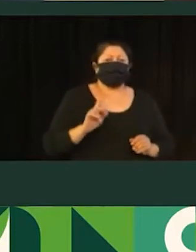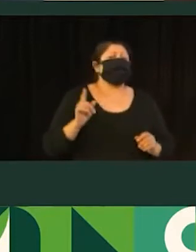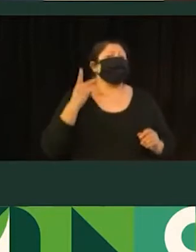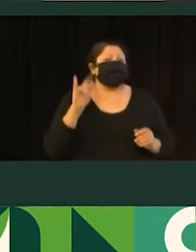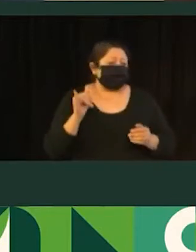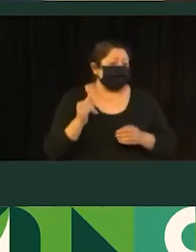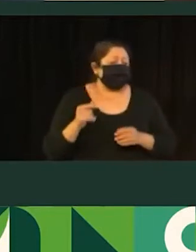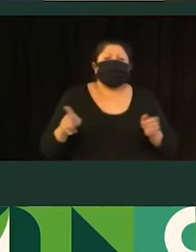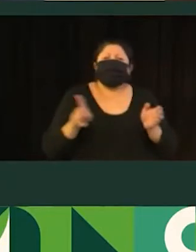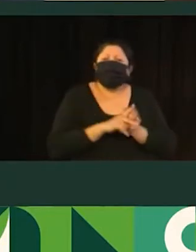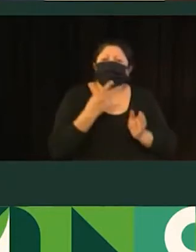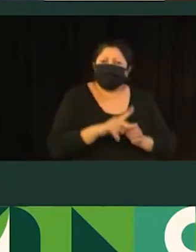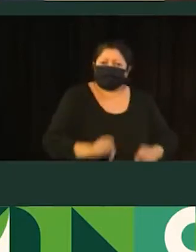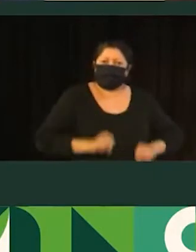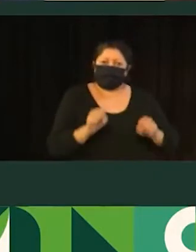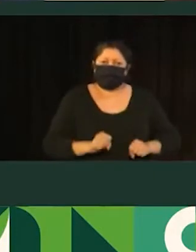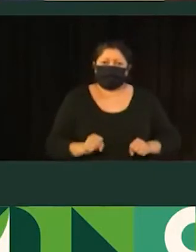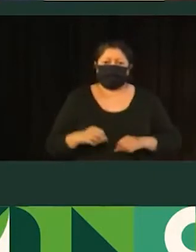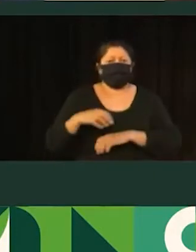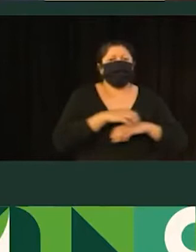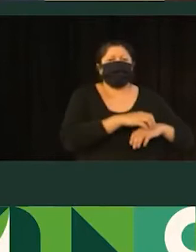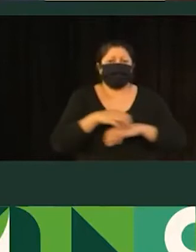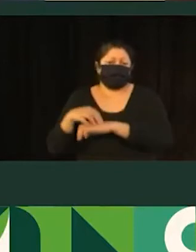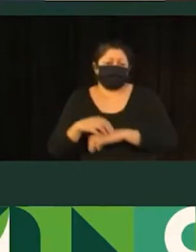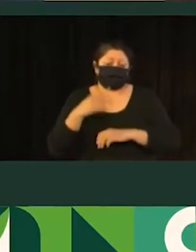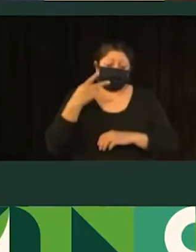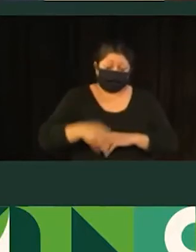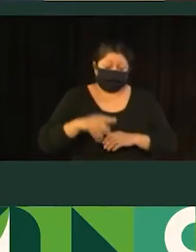próprio município. Então, são as trocas de viagem dentro do município.